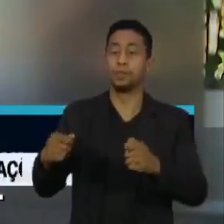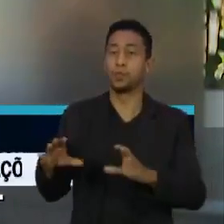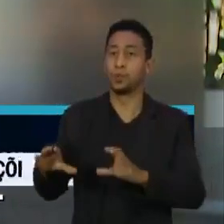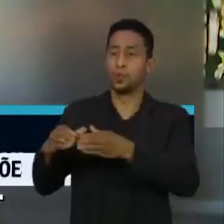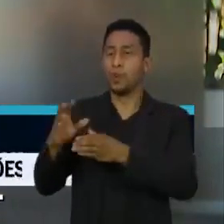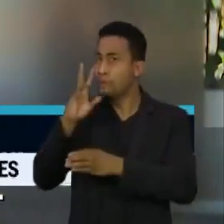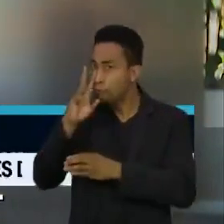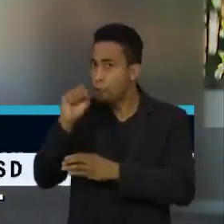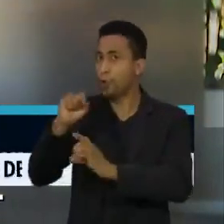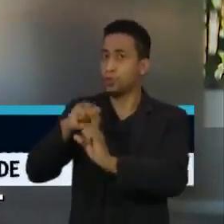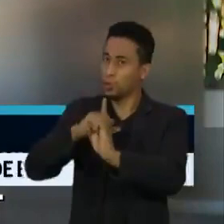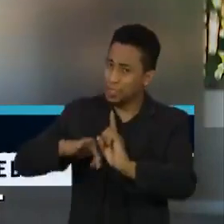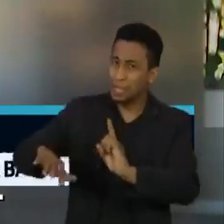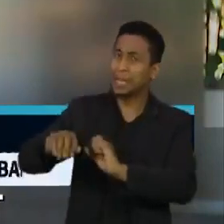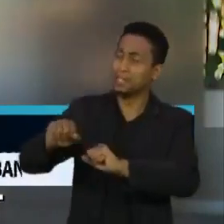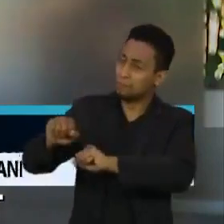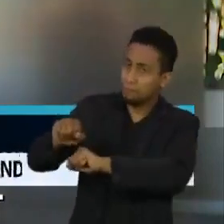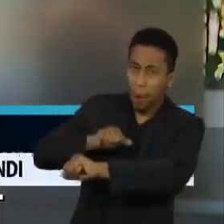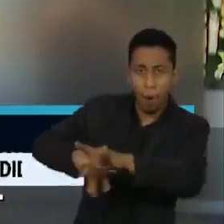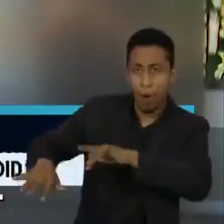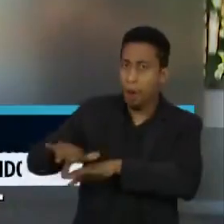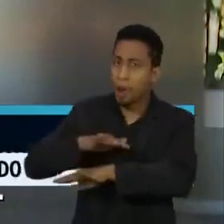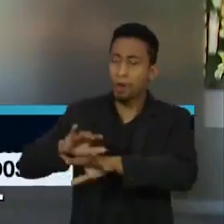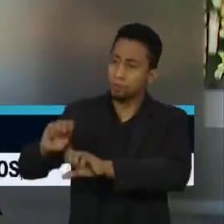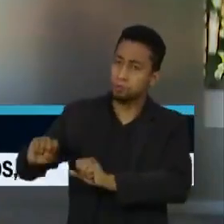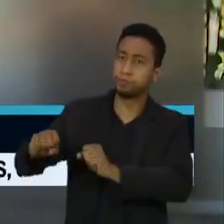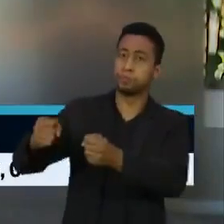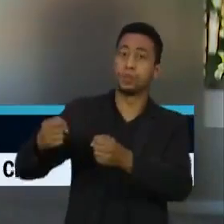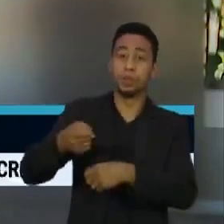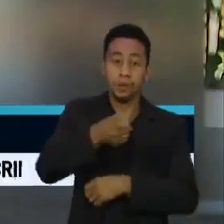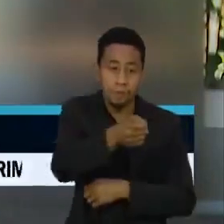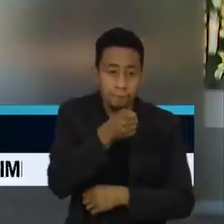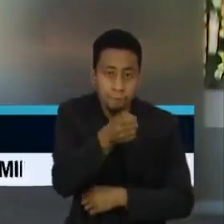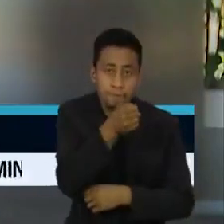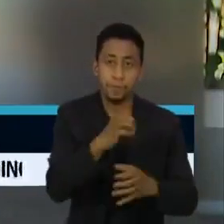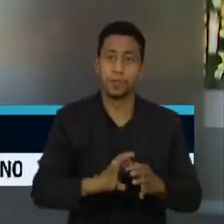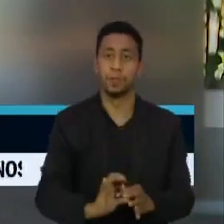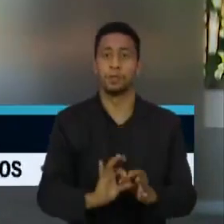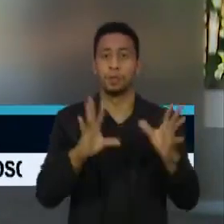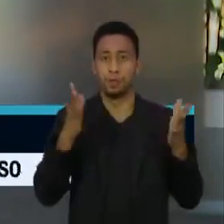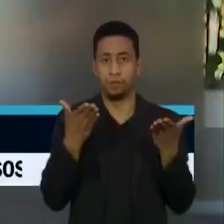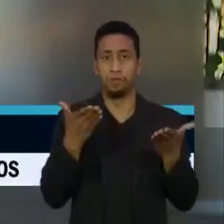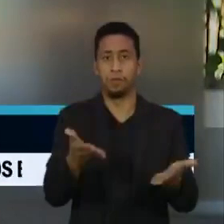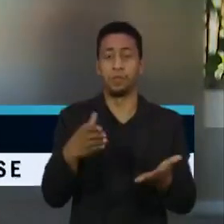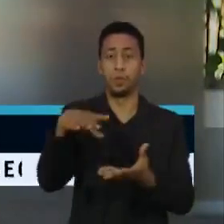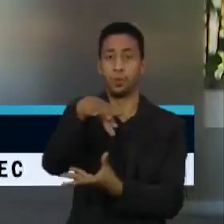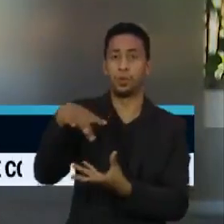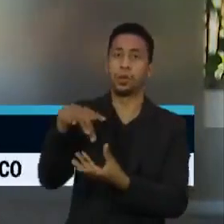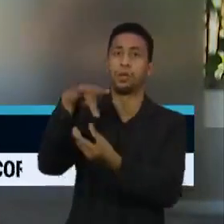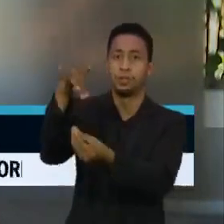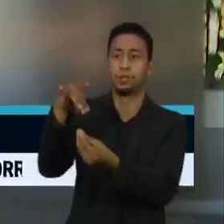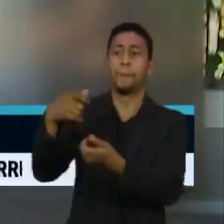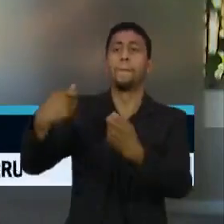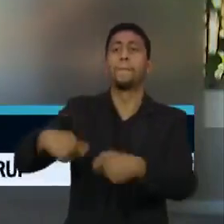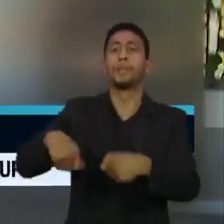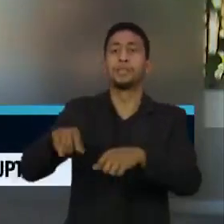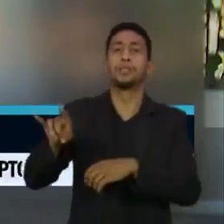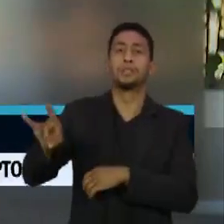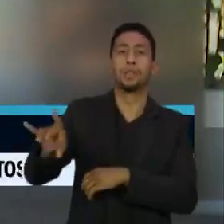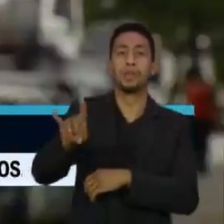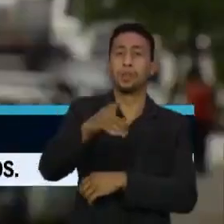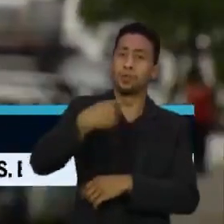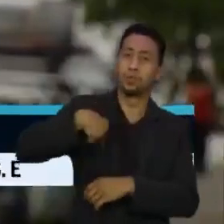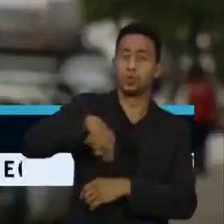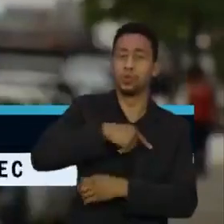sociedade civil mobilizada, imprensa livre. A democracia depende de cada um